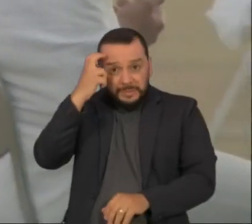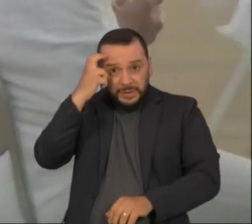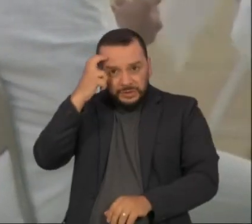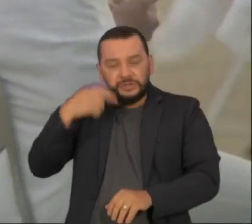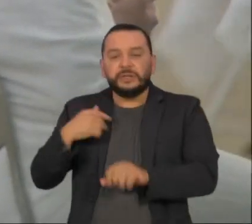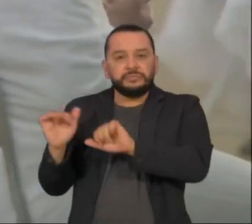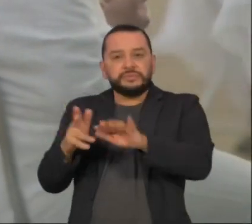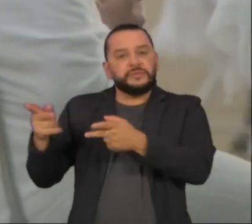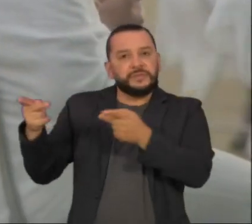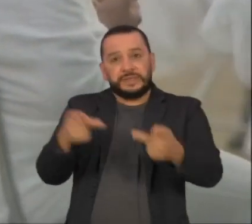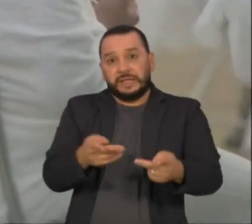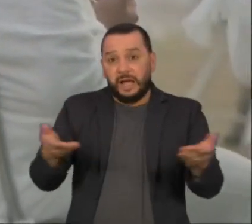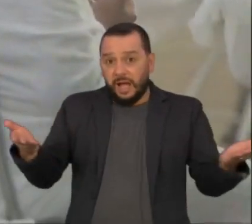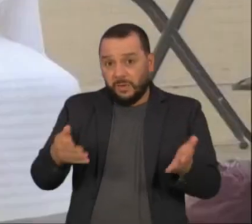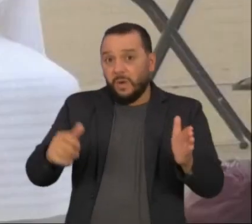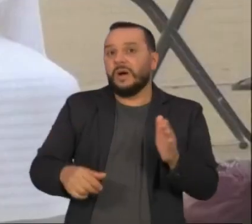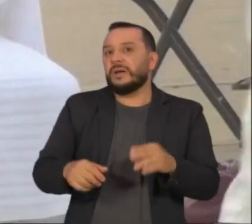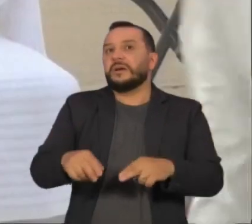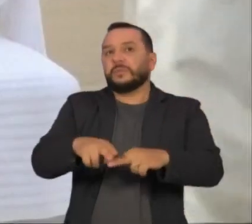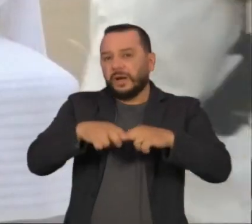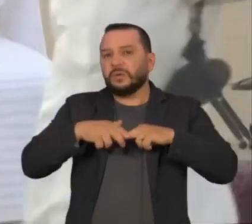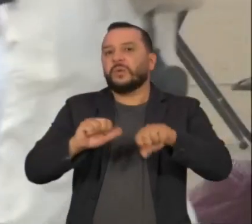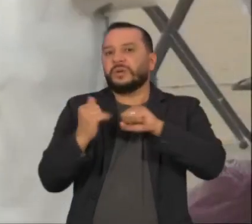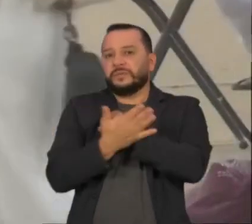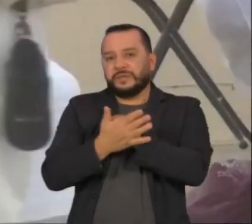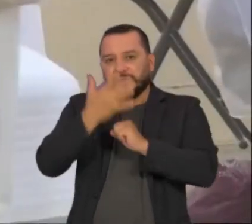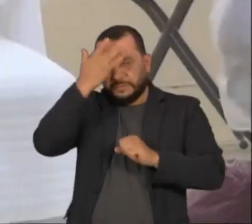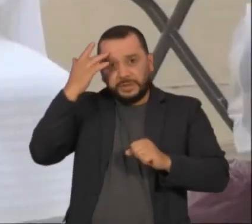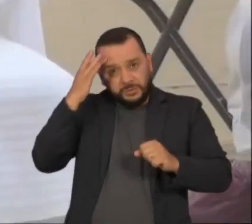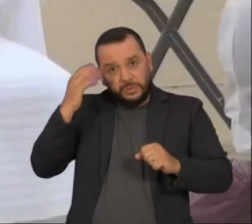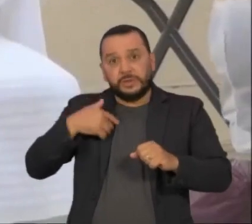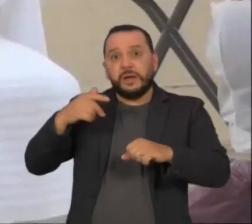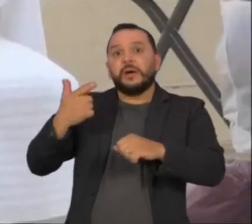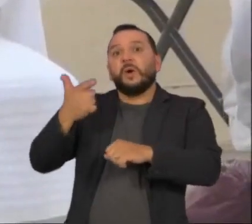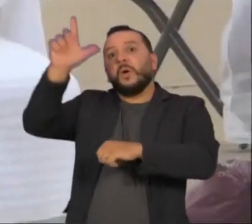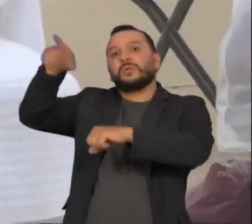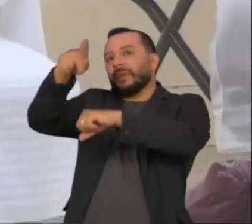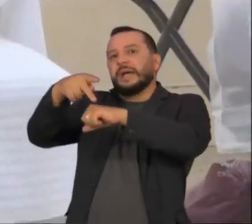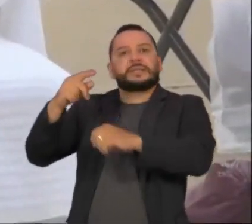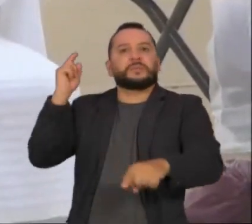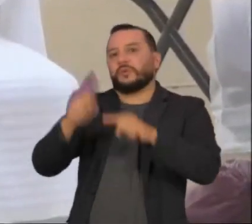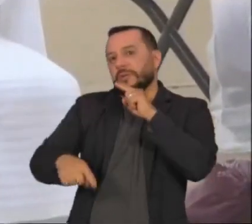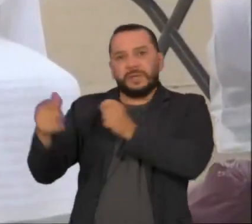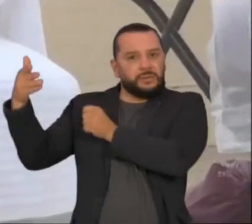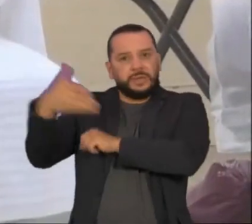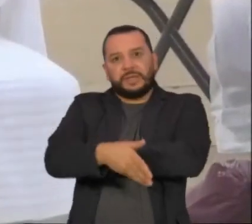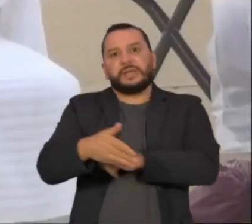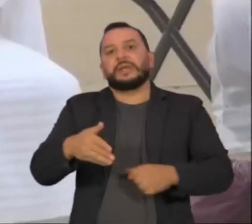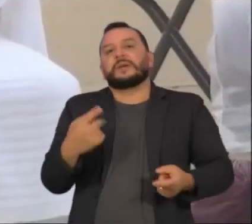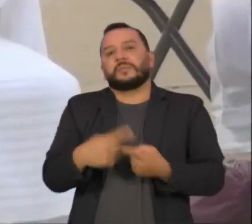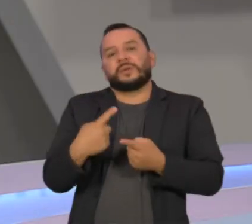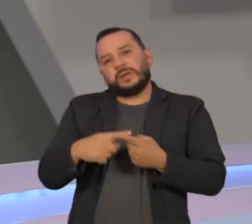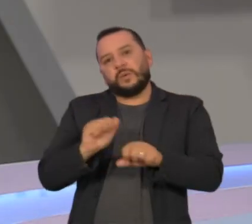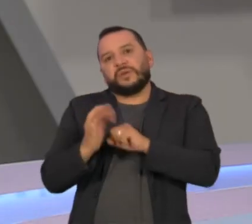esforços para conter o Covid-19, muçulmanos do exterior não puderam participar da peregrinação.